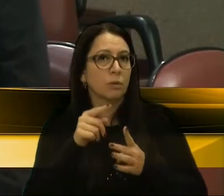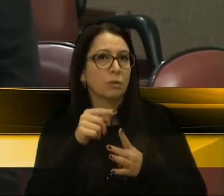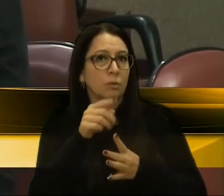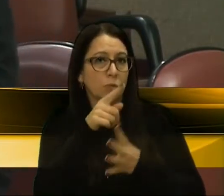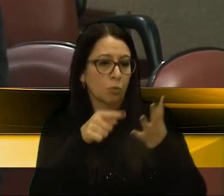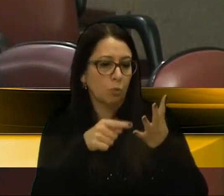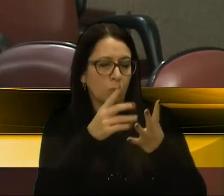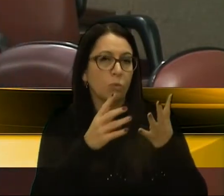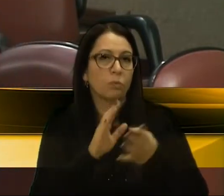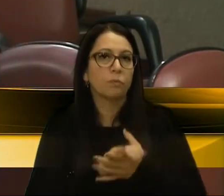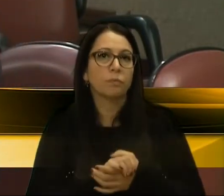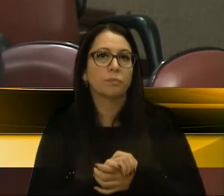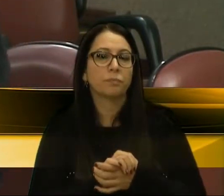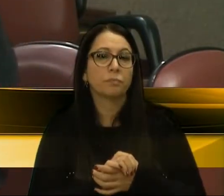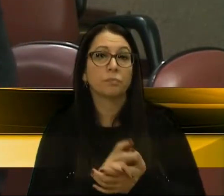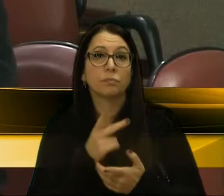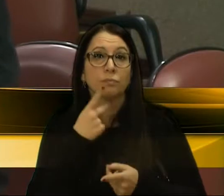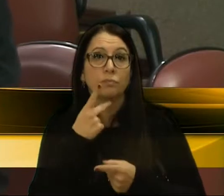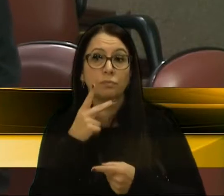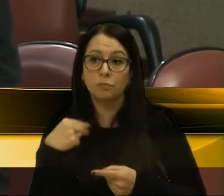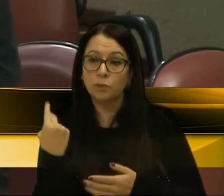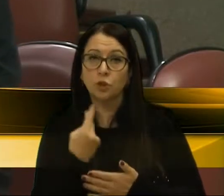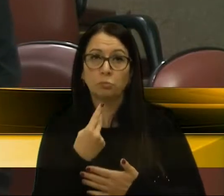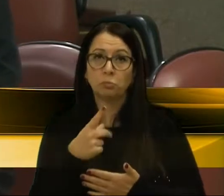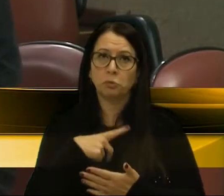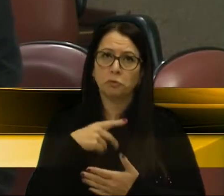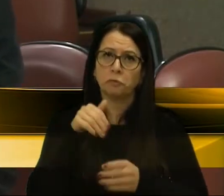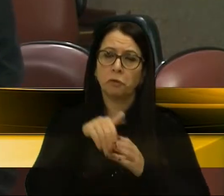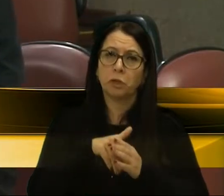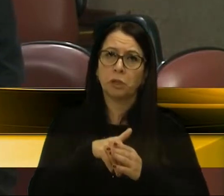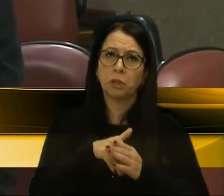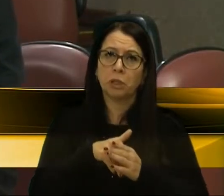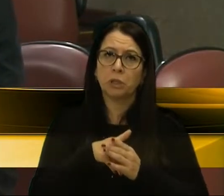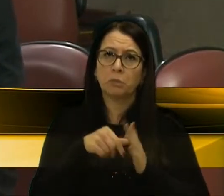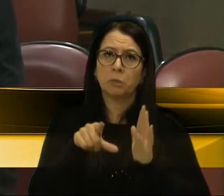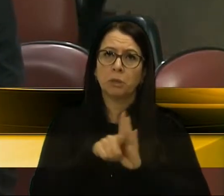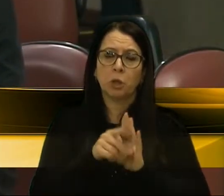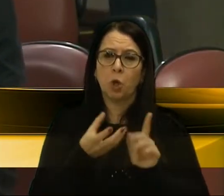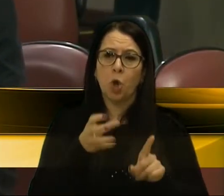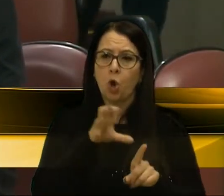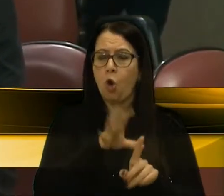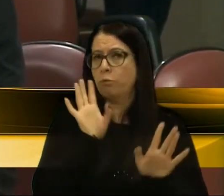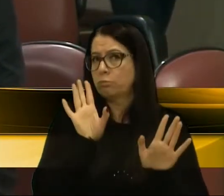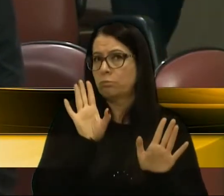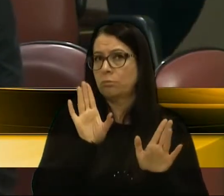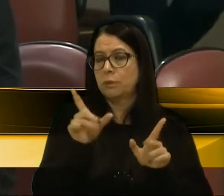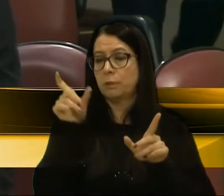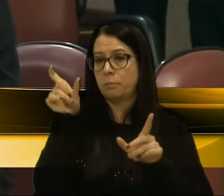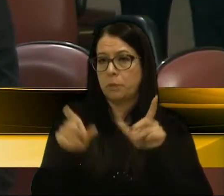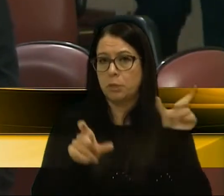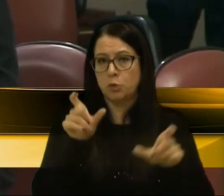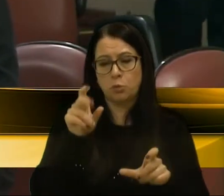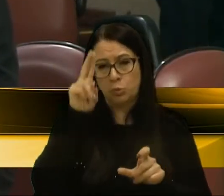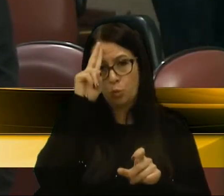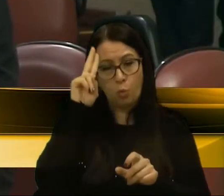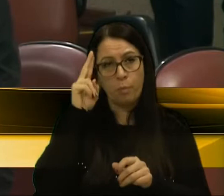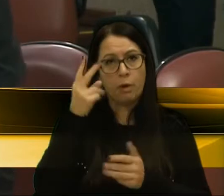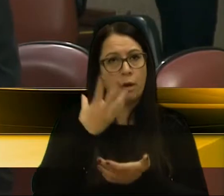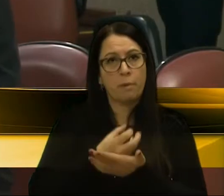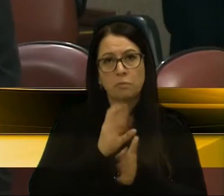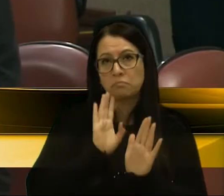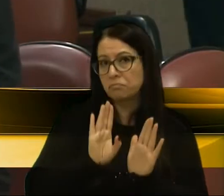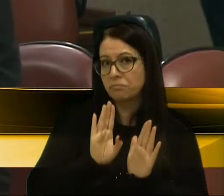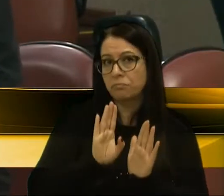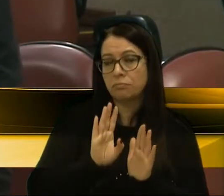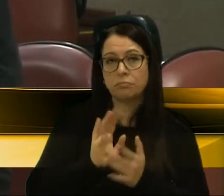nas quatro, né, dizendo que nós teríamos votado uma legislação contra o pessoal dos aplicativos e de Uber